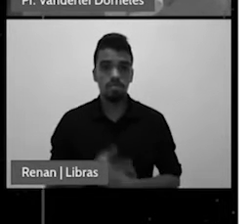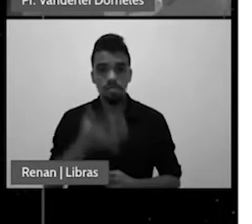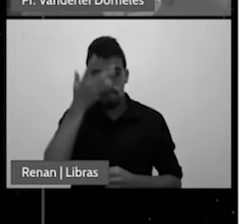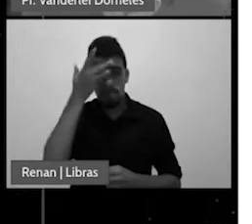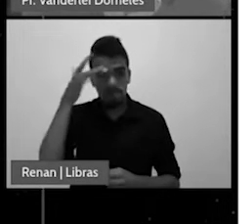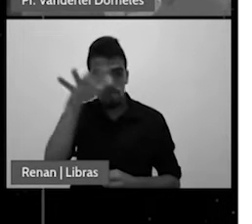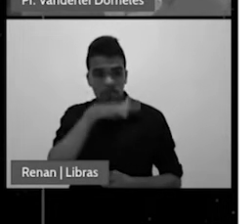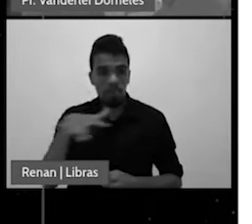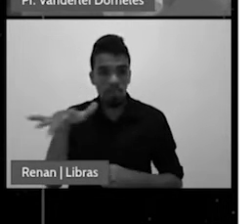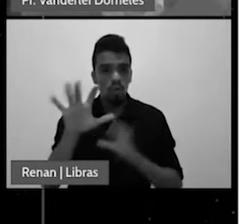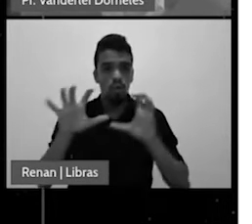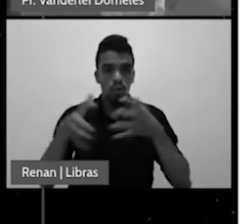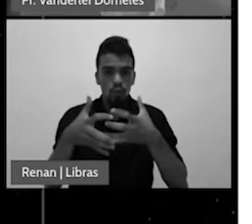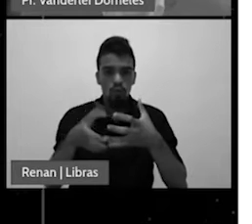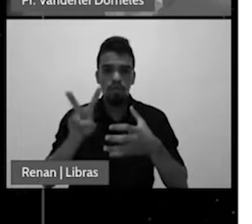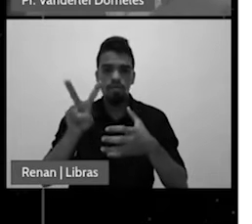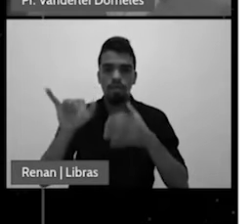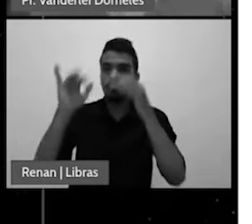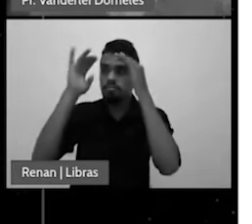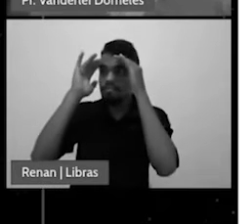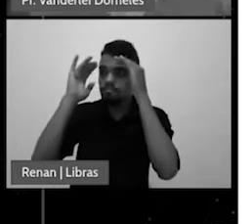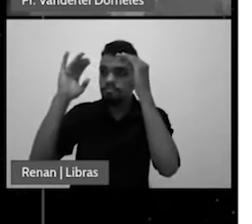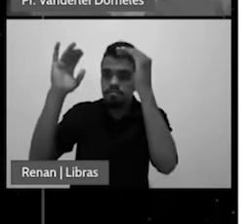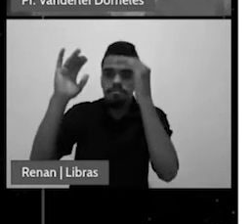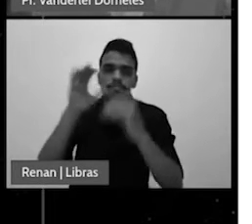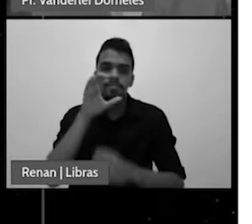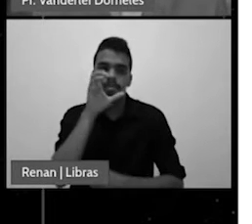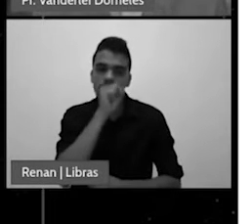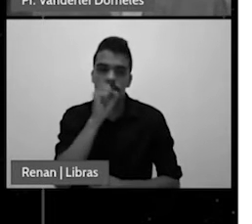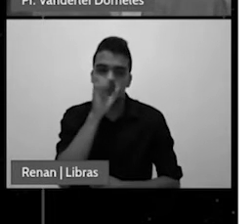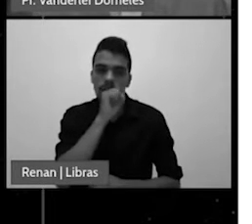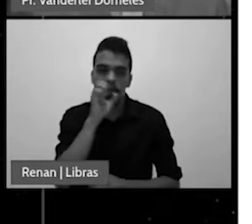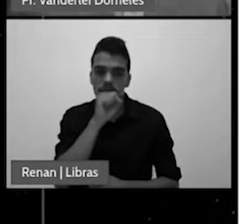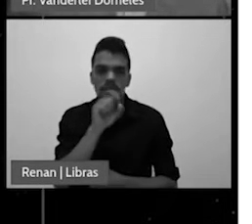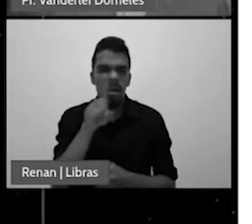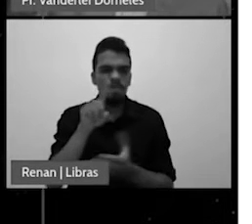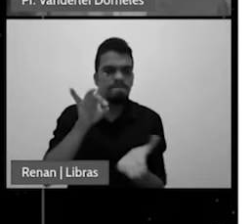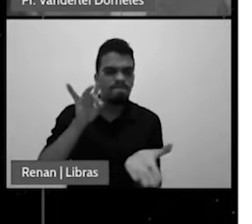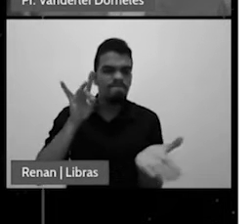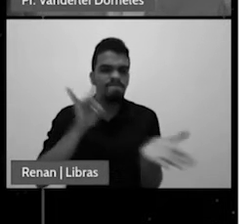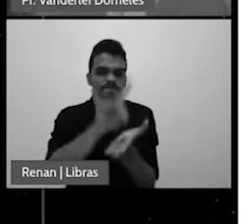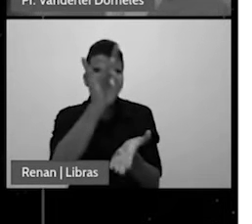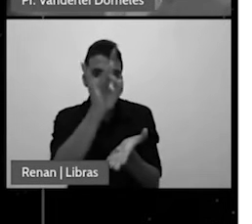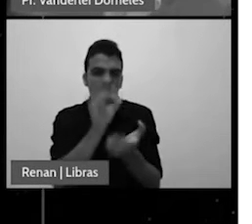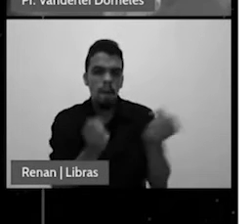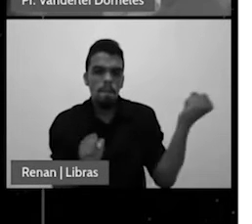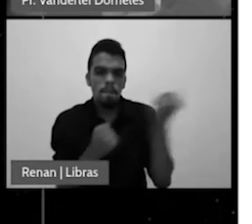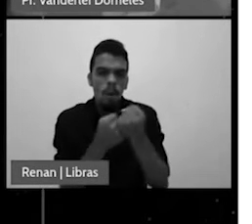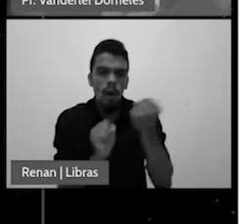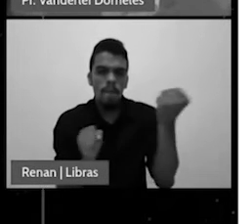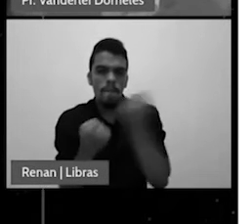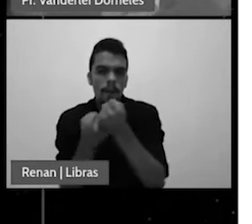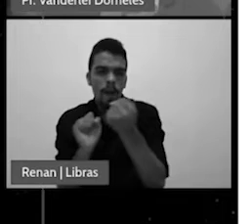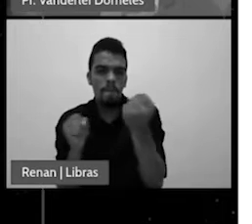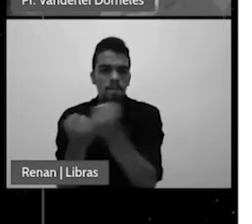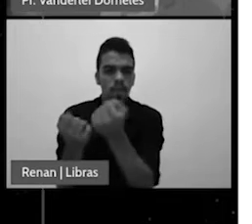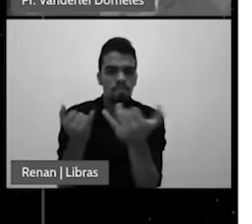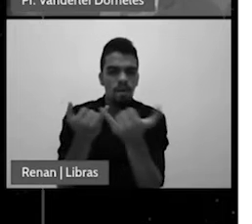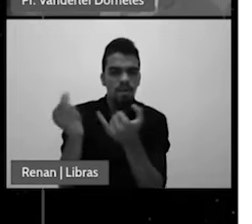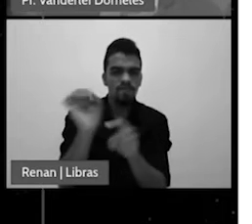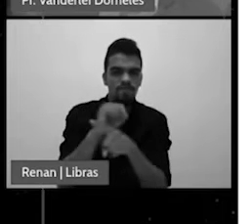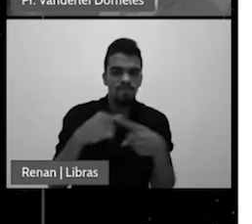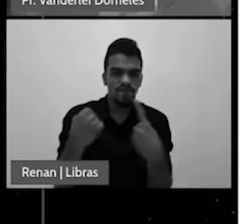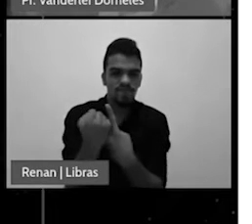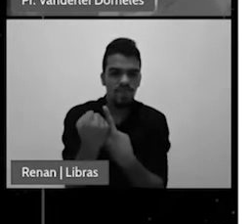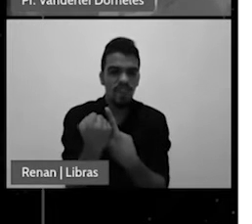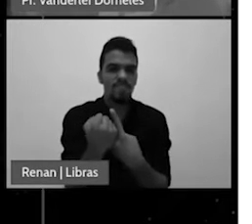serão vistos como inimigos da lei e da ordem na Terra. Apoiadores de todo tipo de caos que a sociedade, então, estará procurando evitar.